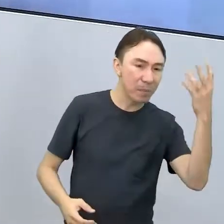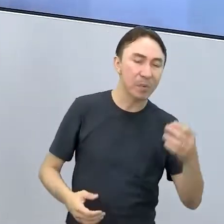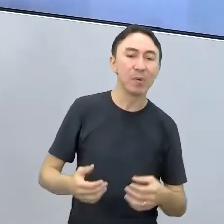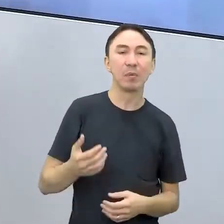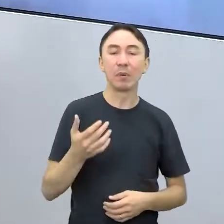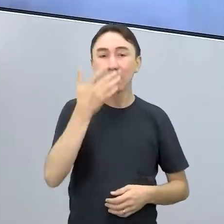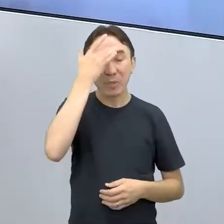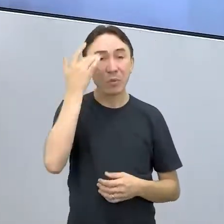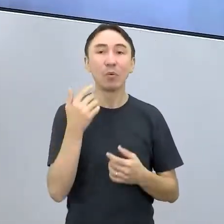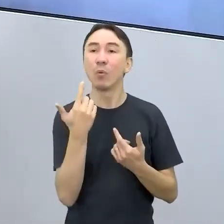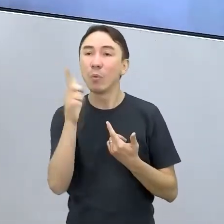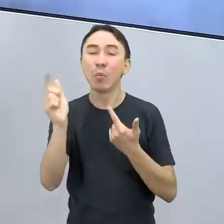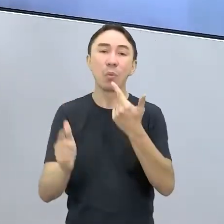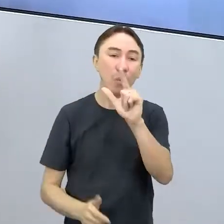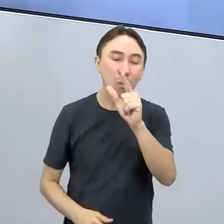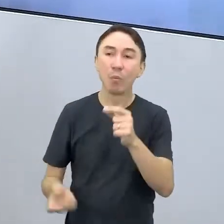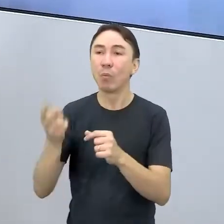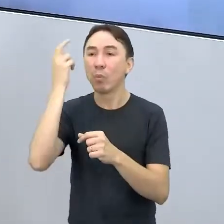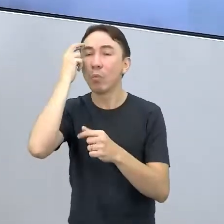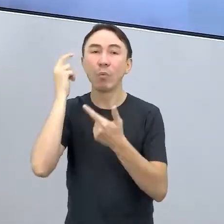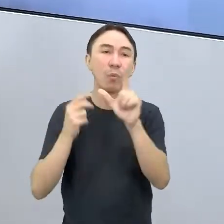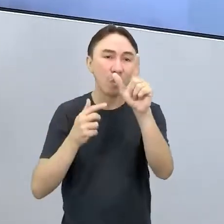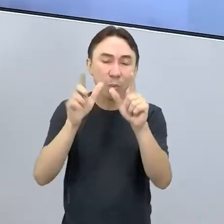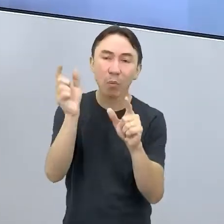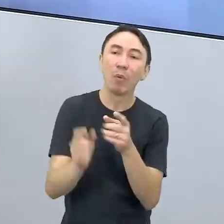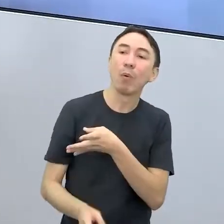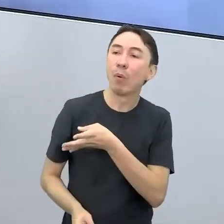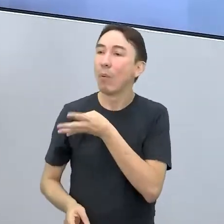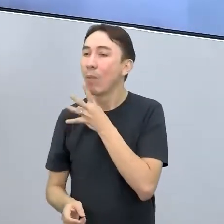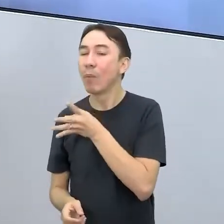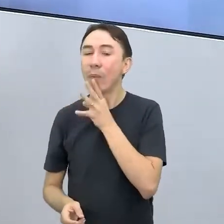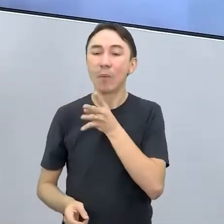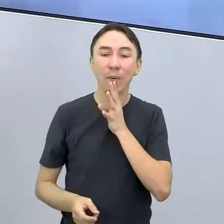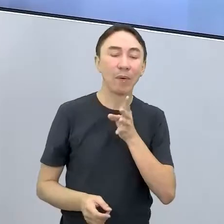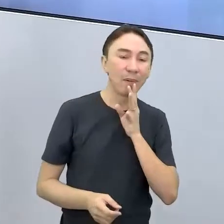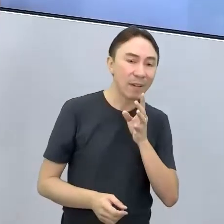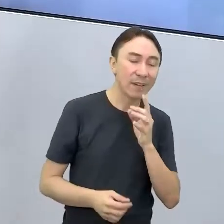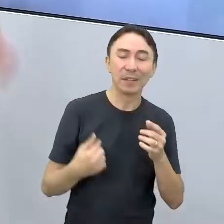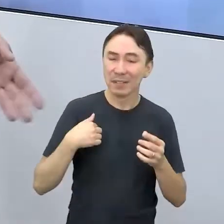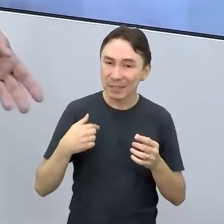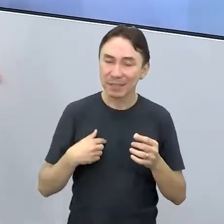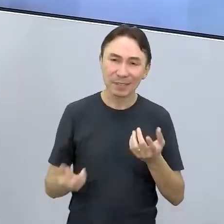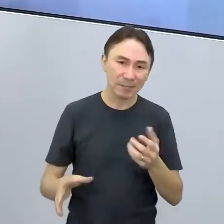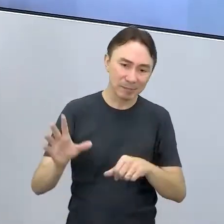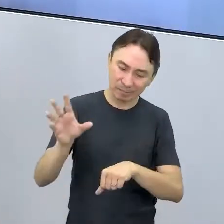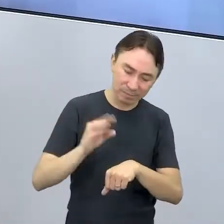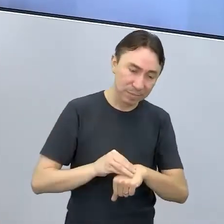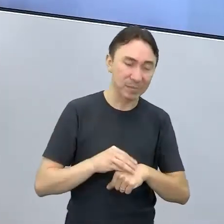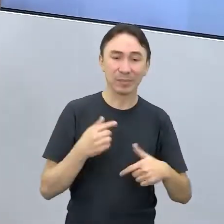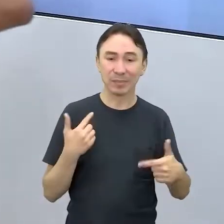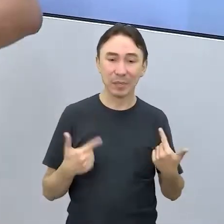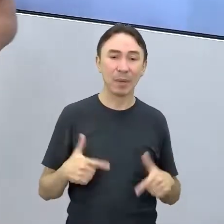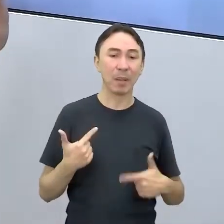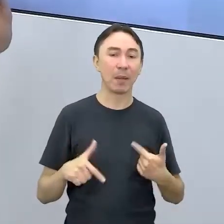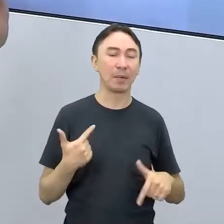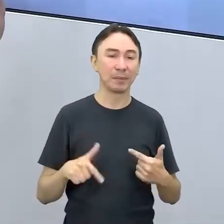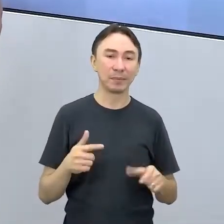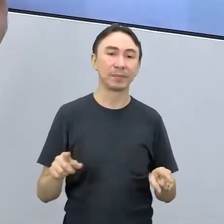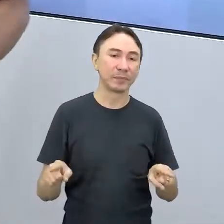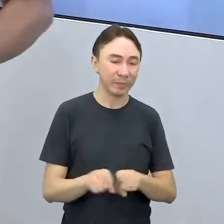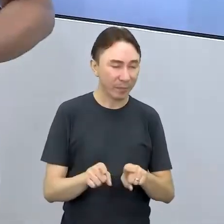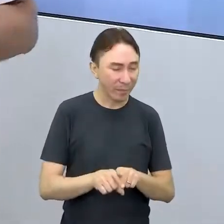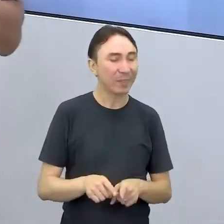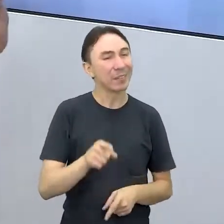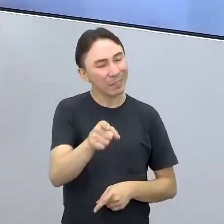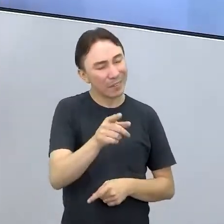outras culturas também. E isso acaba enriquecendo aí o trabalho que ele executa nesse exato momento. Você conhece essas duas pessoas, eu tenho